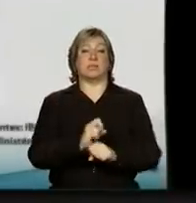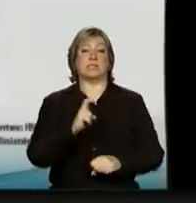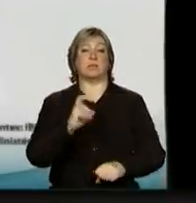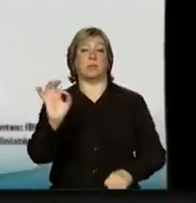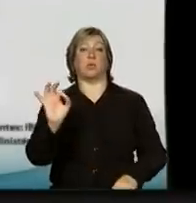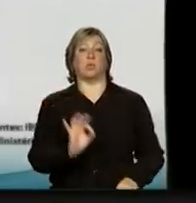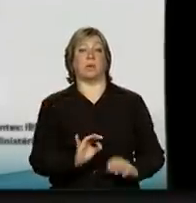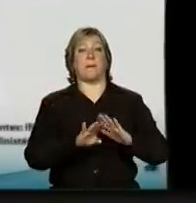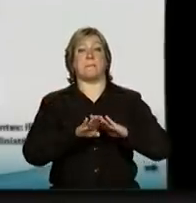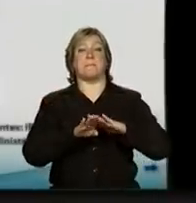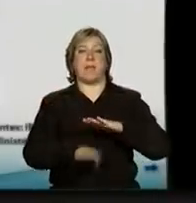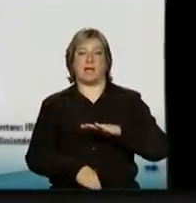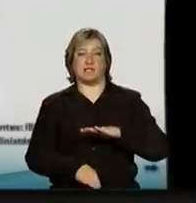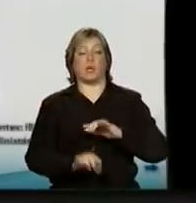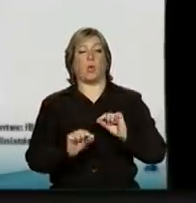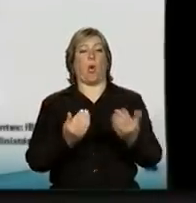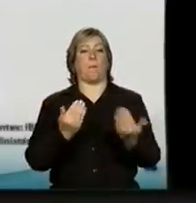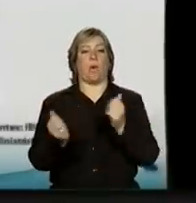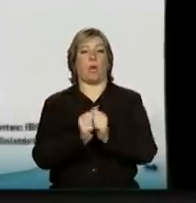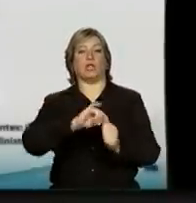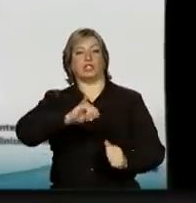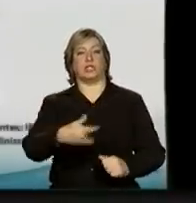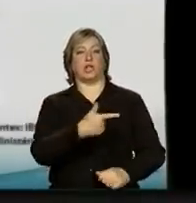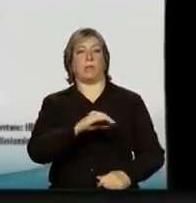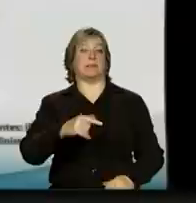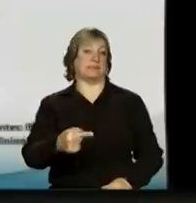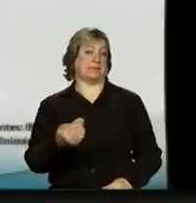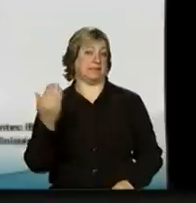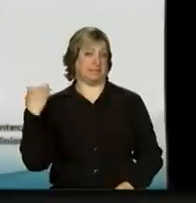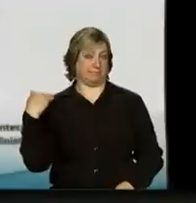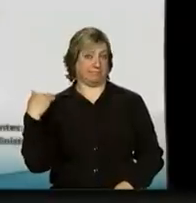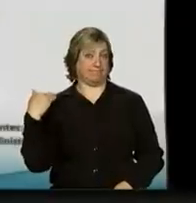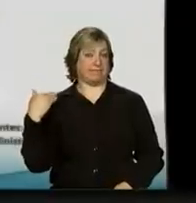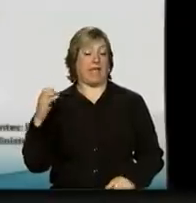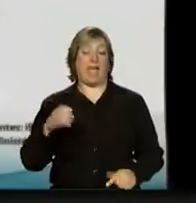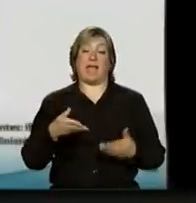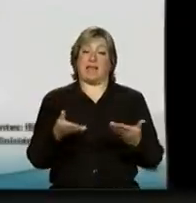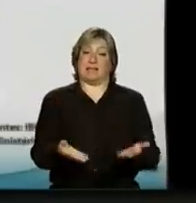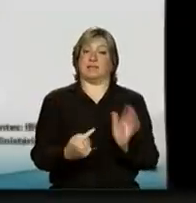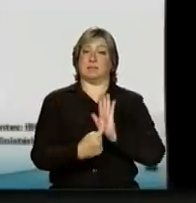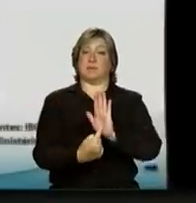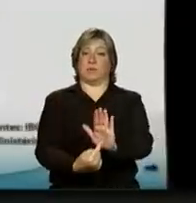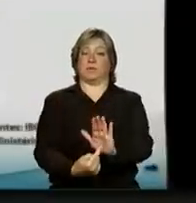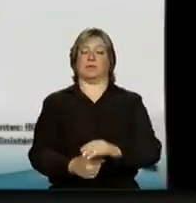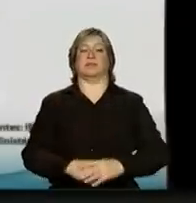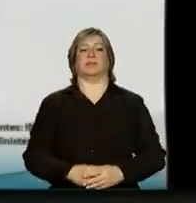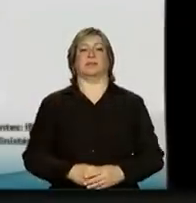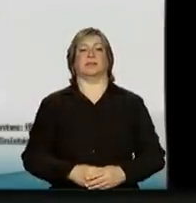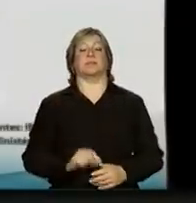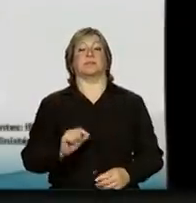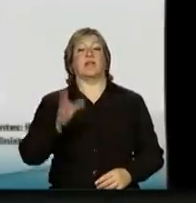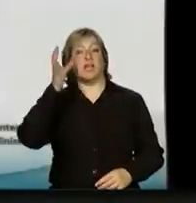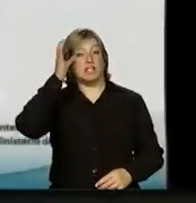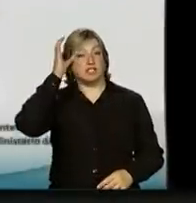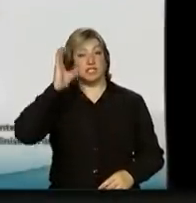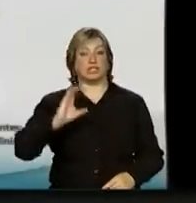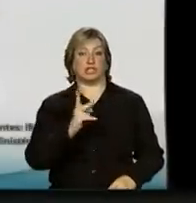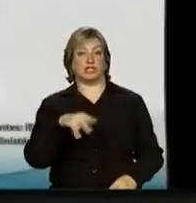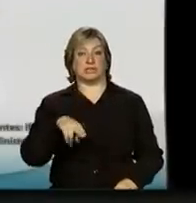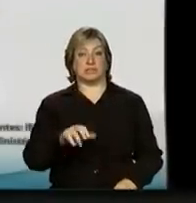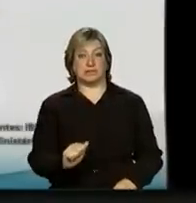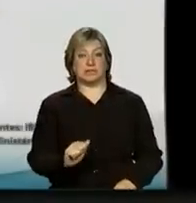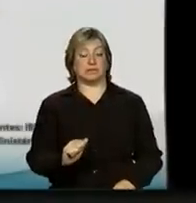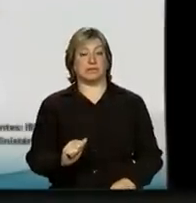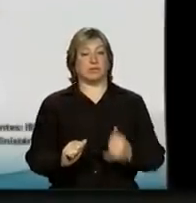% mais baixa do que em janeiro de 2007. É isso que está dizendo. Aliás, a China é a abóbora